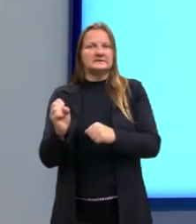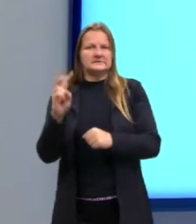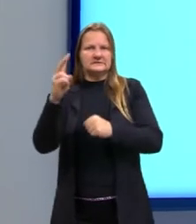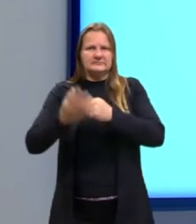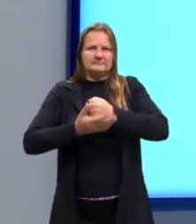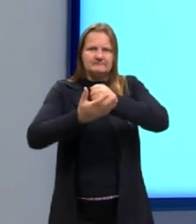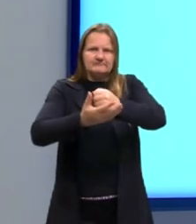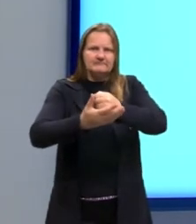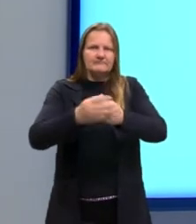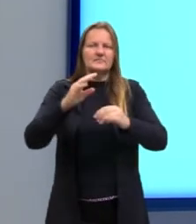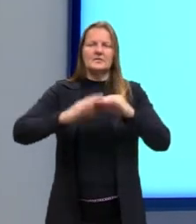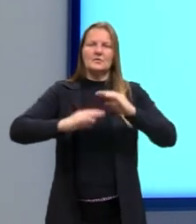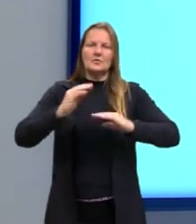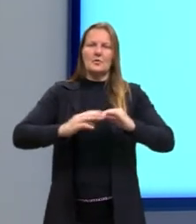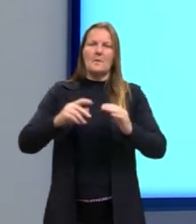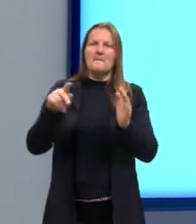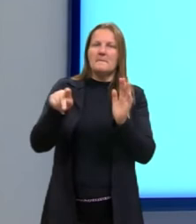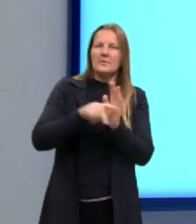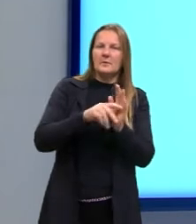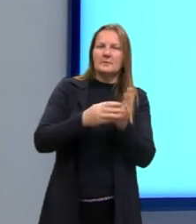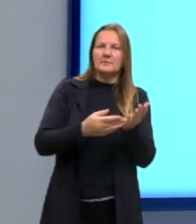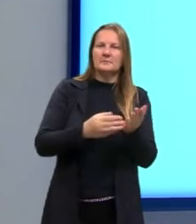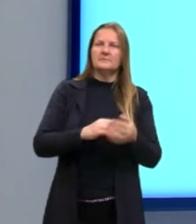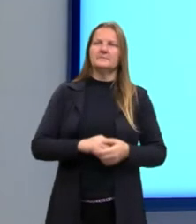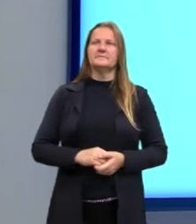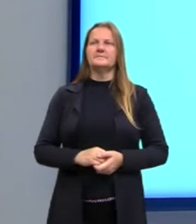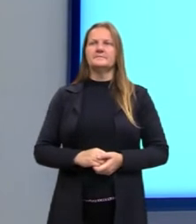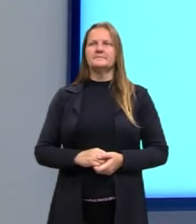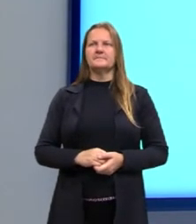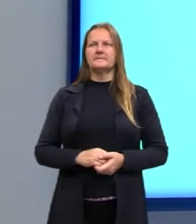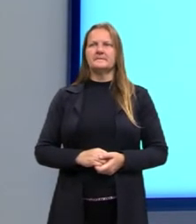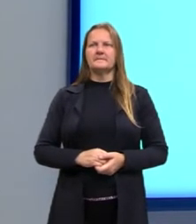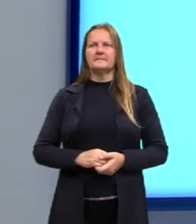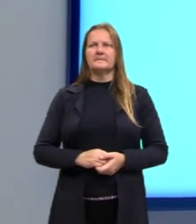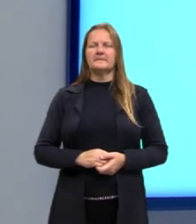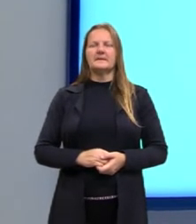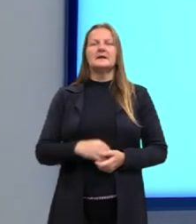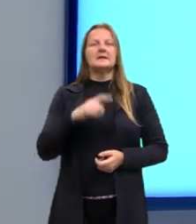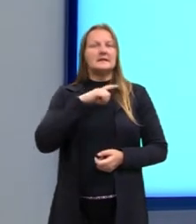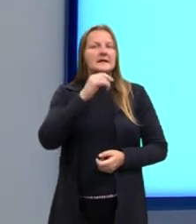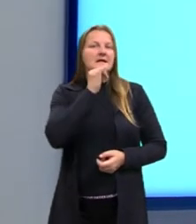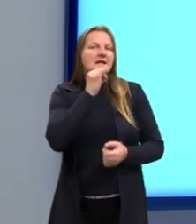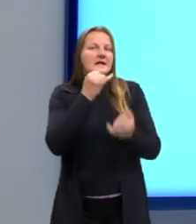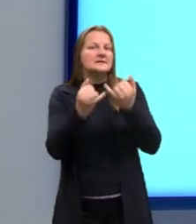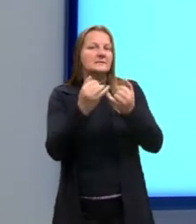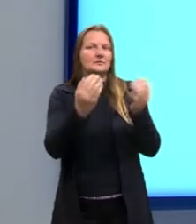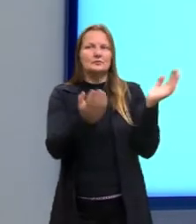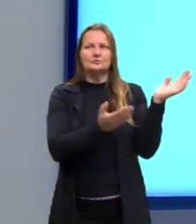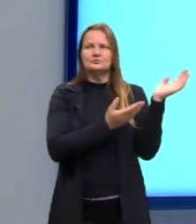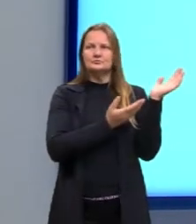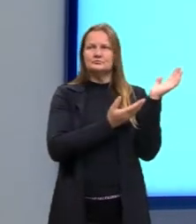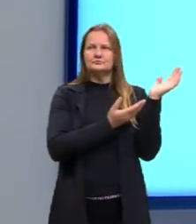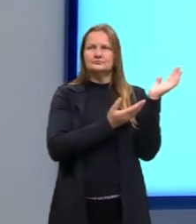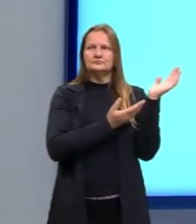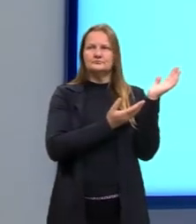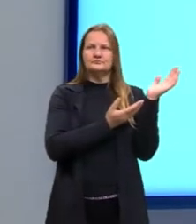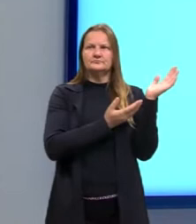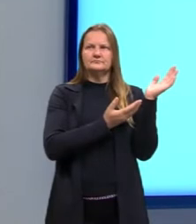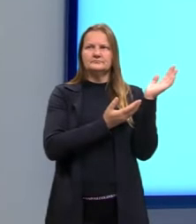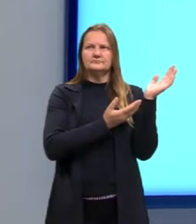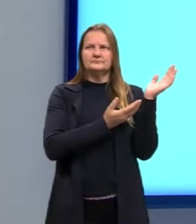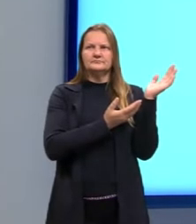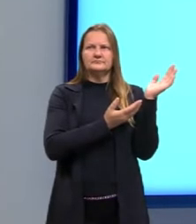para determinar o valor central. Aqui eu trouxe novamente um exemplo, né, agora trabalhando a média